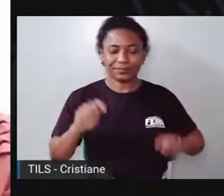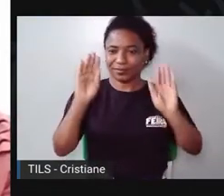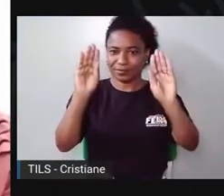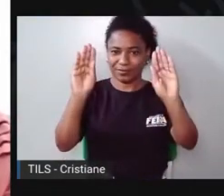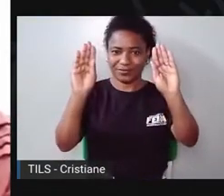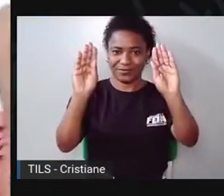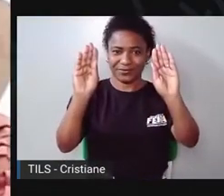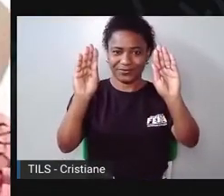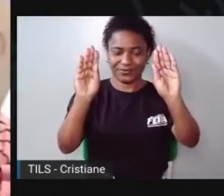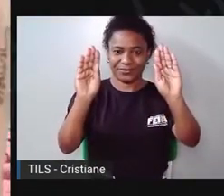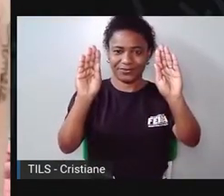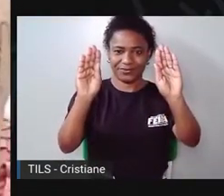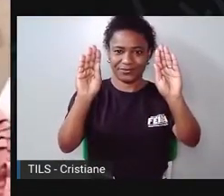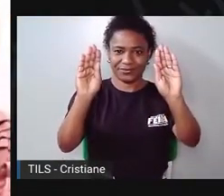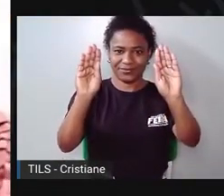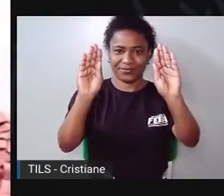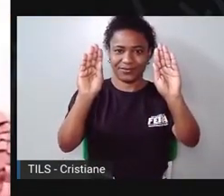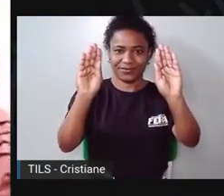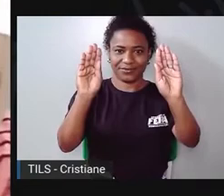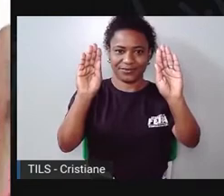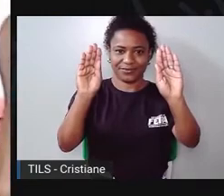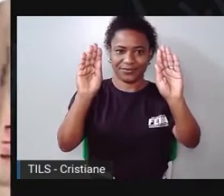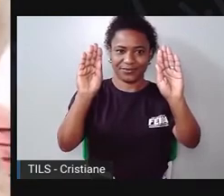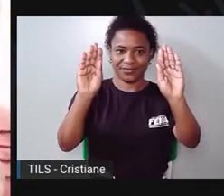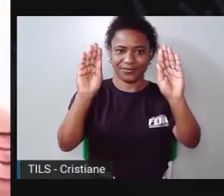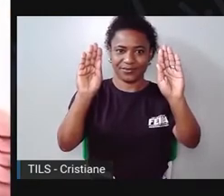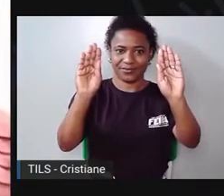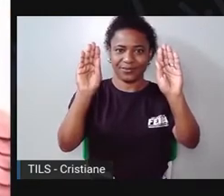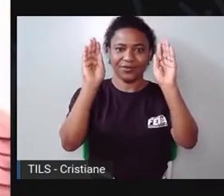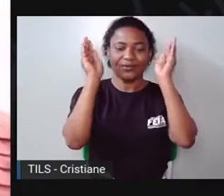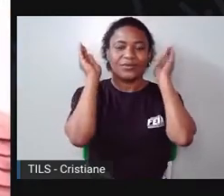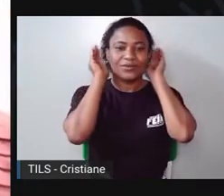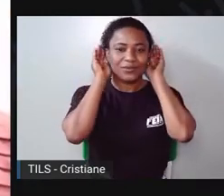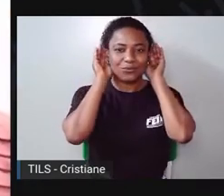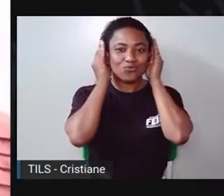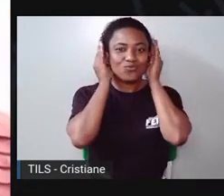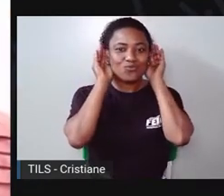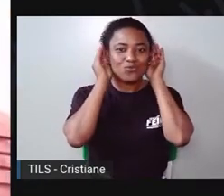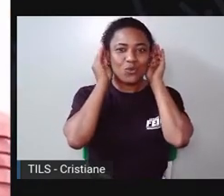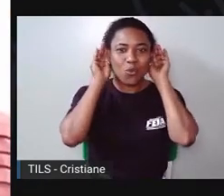Tá, e agora bota aqui. Isso!